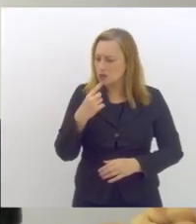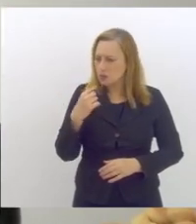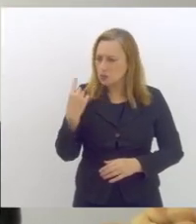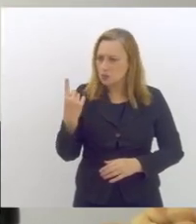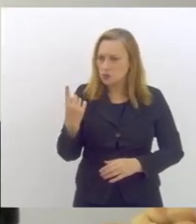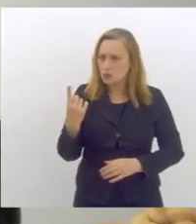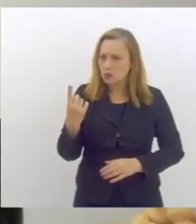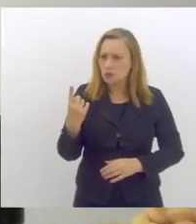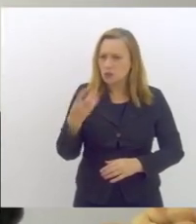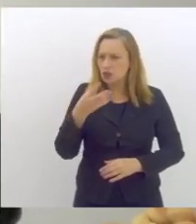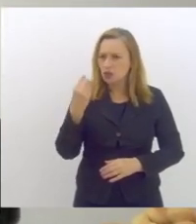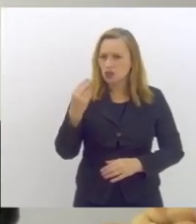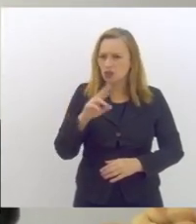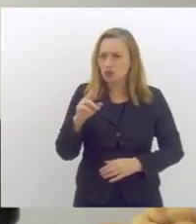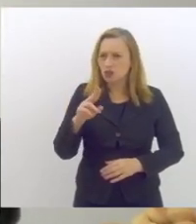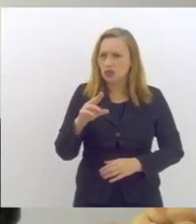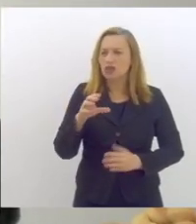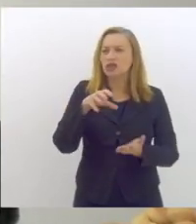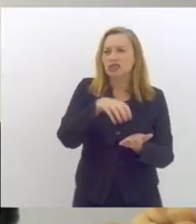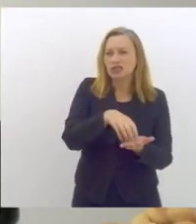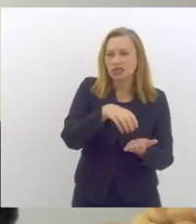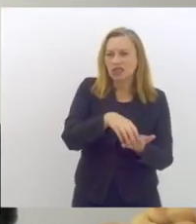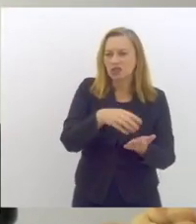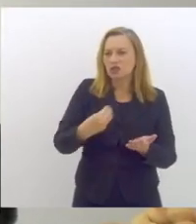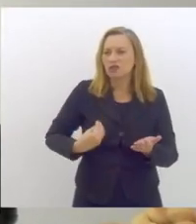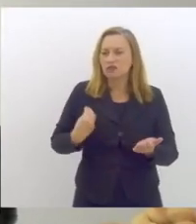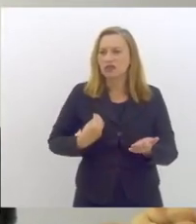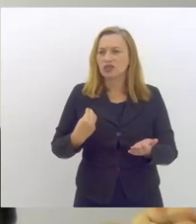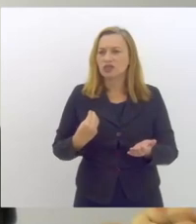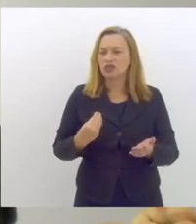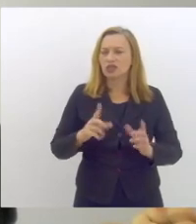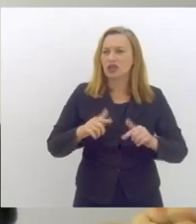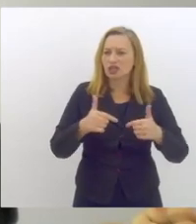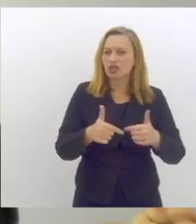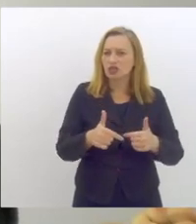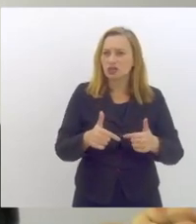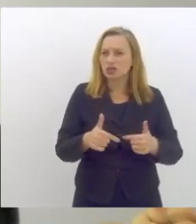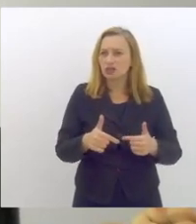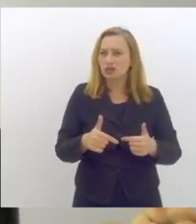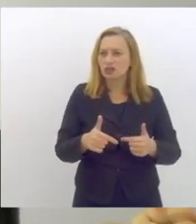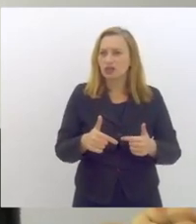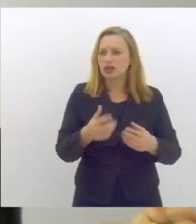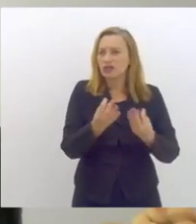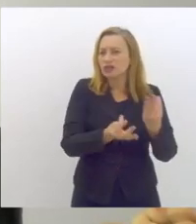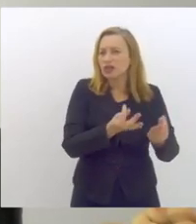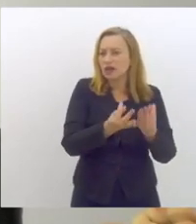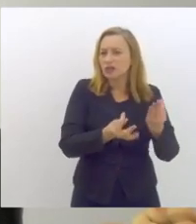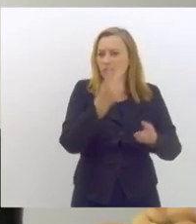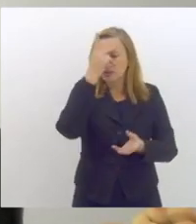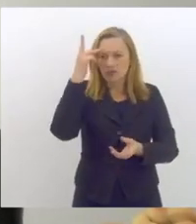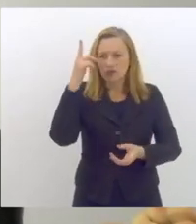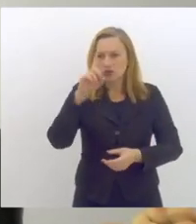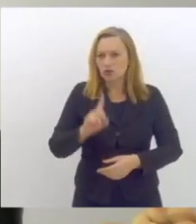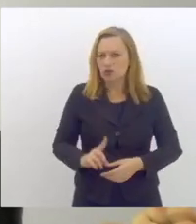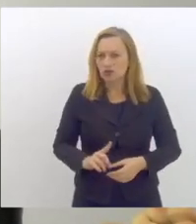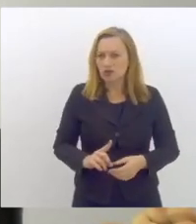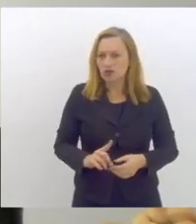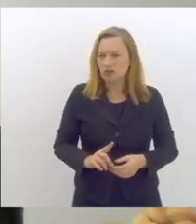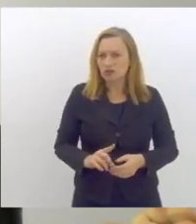falou até a memória os centros de convivência que funcionavam era uma terapia para essas pessoas com deficiência